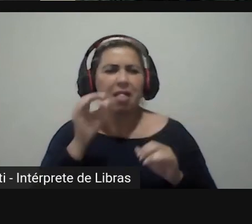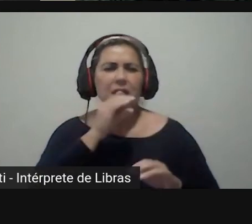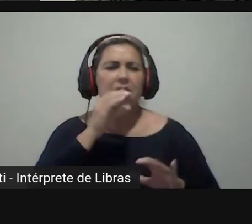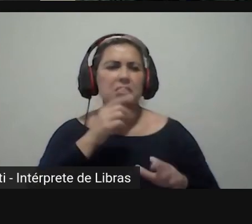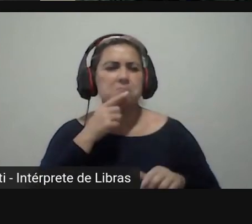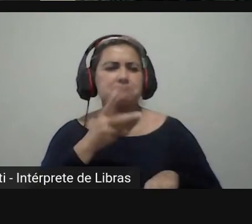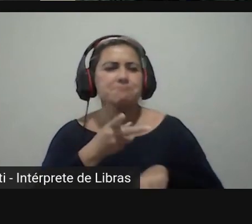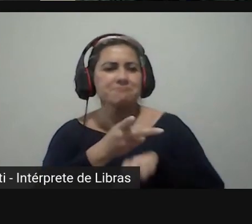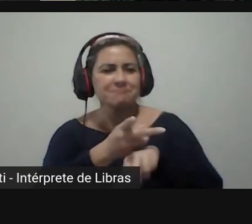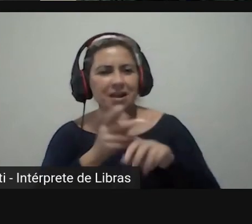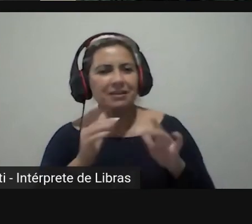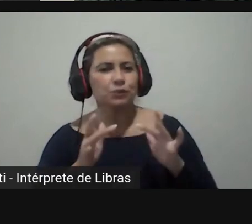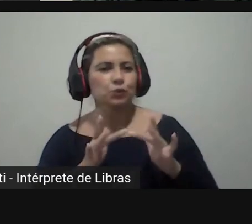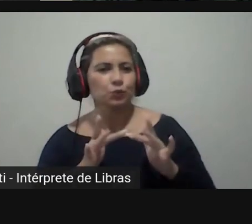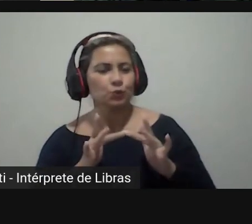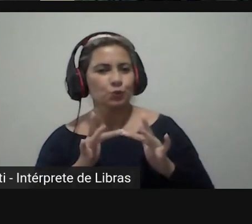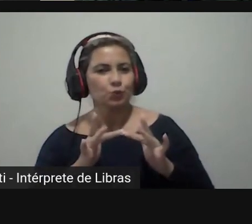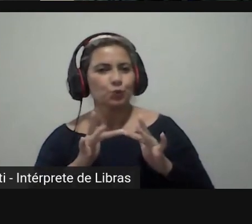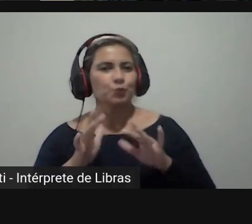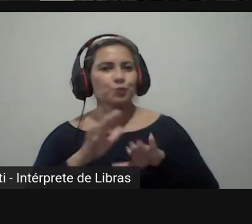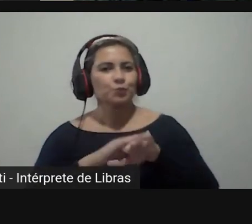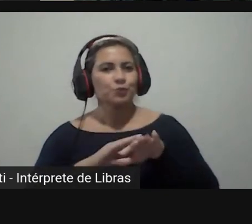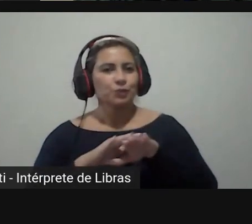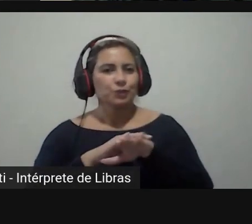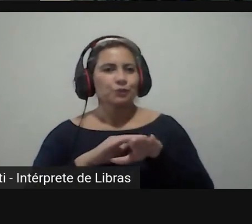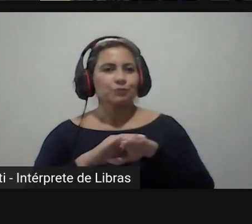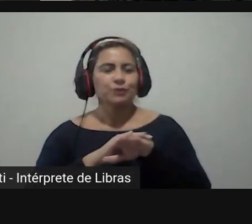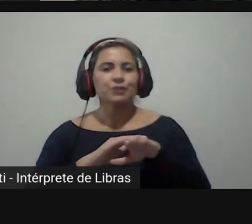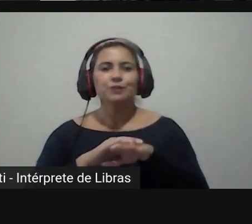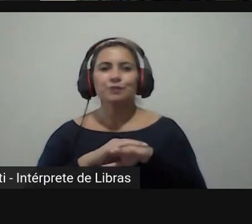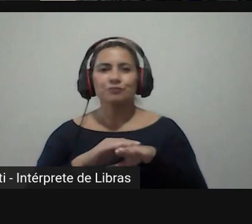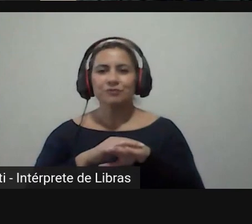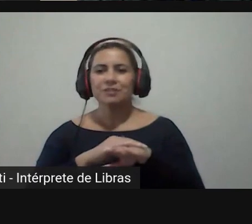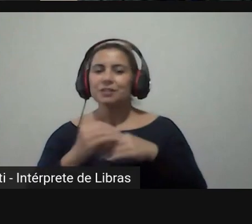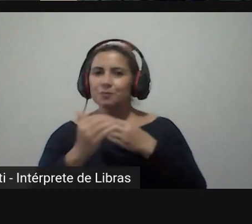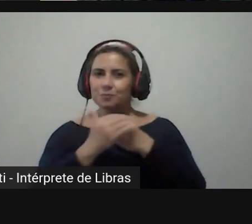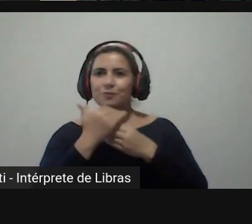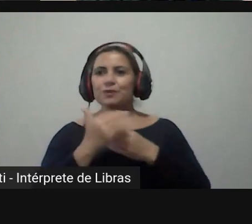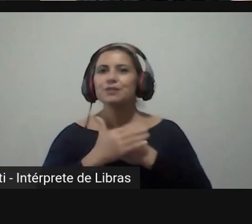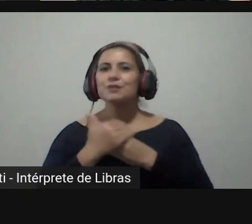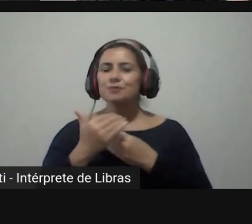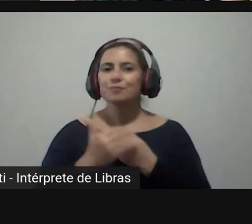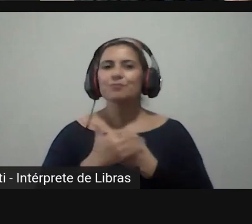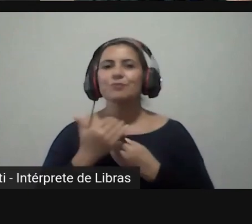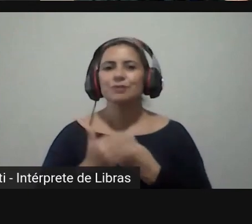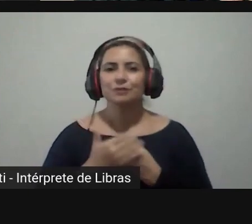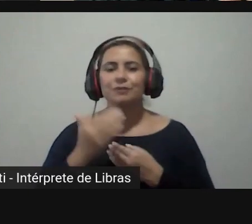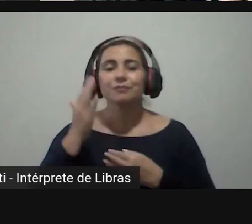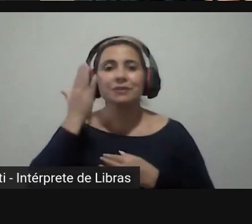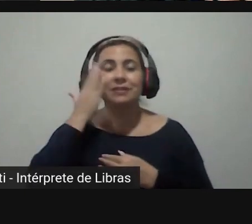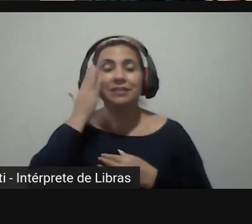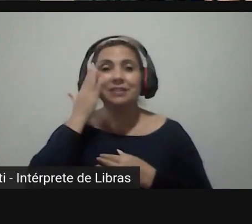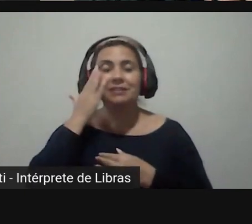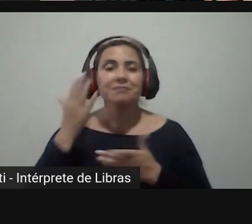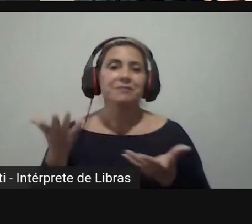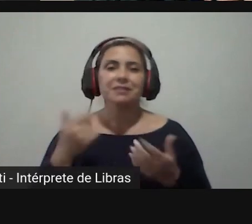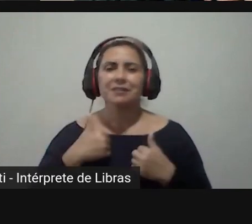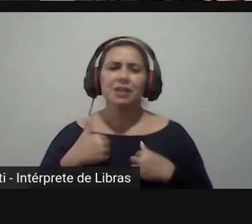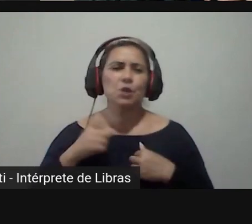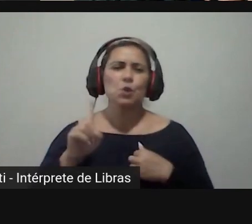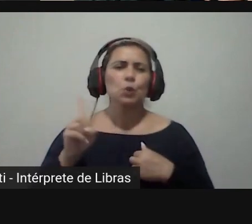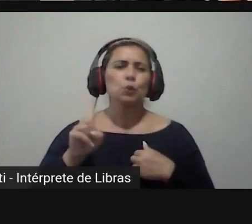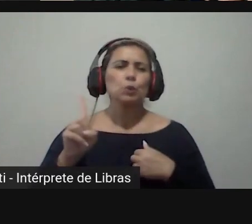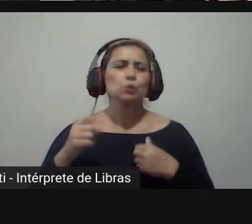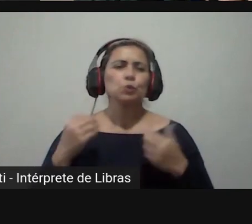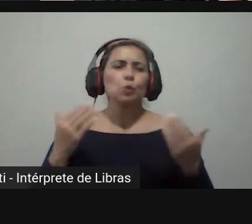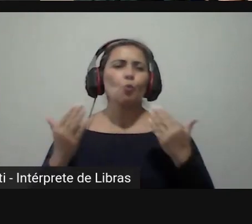breve para a gente conversar um pouquinho para que eu possa me orientar com relação a isso porque eu não sou psicólogo eu sou engenheiro